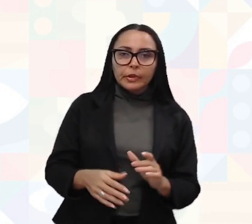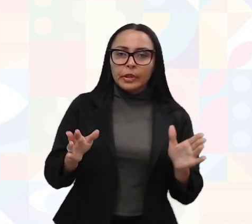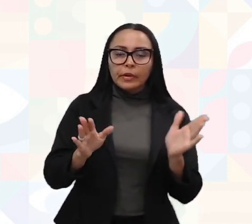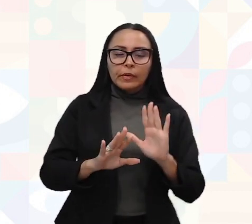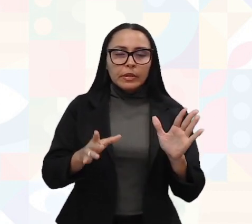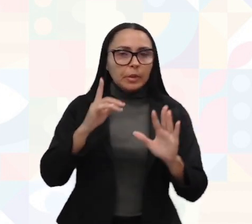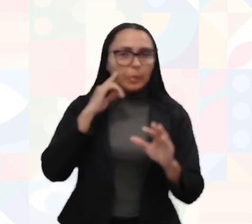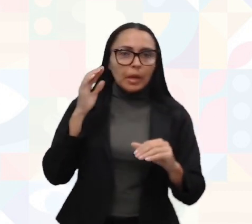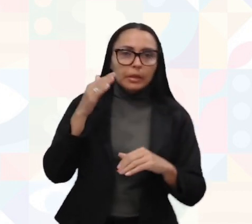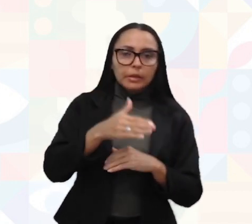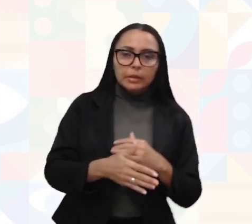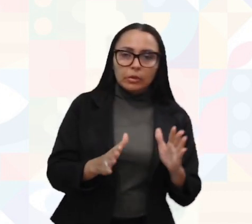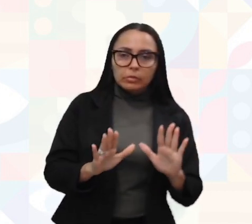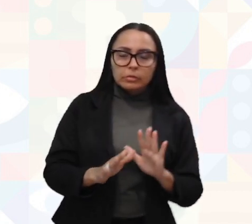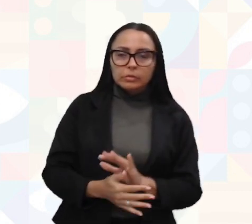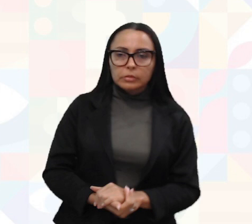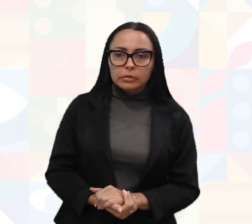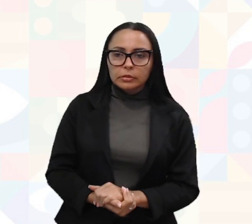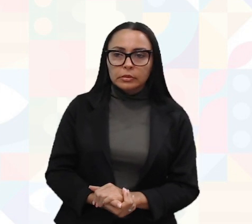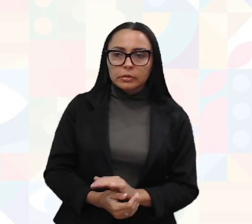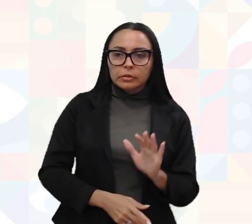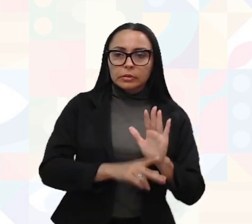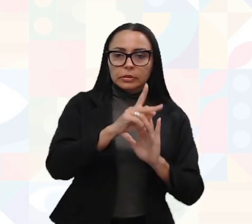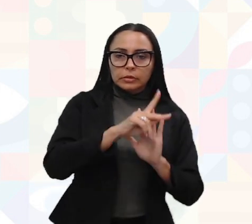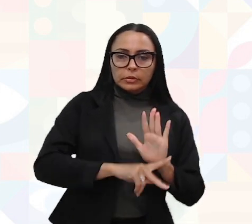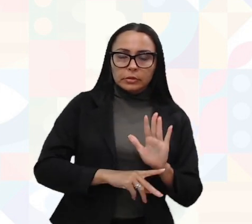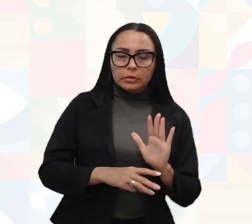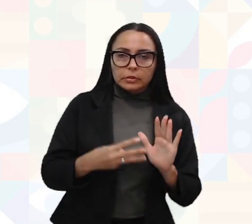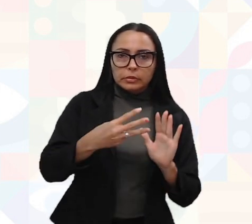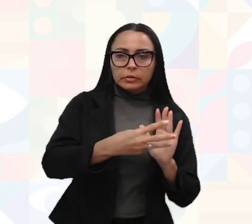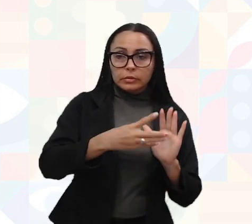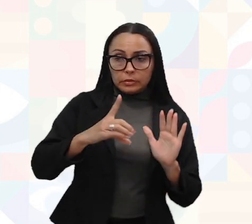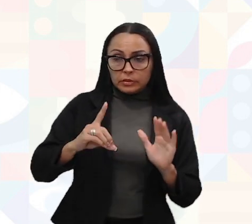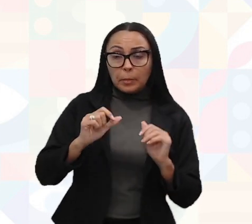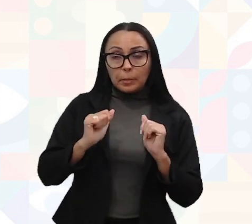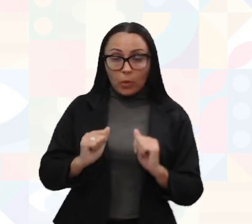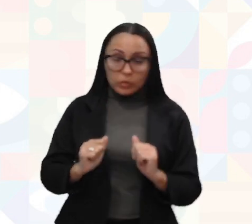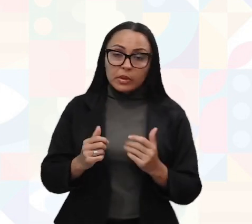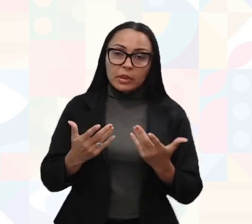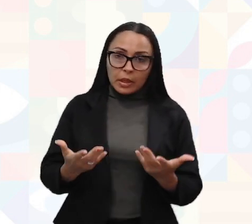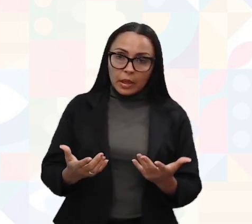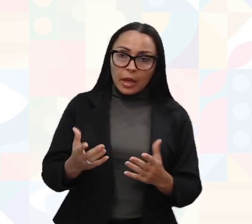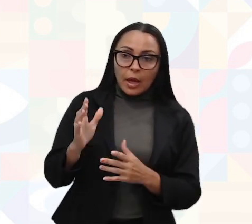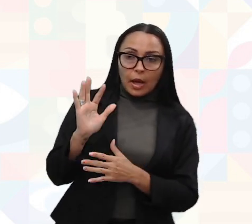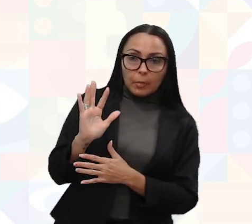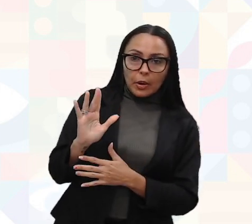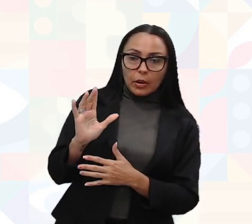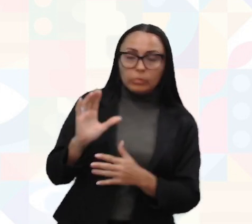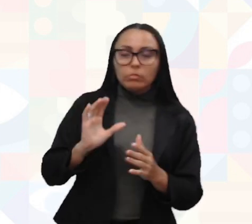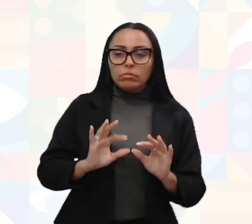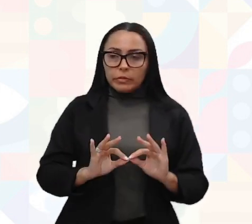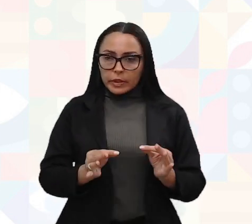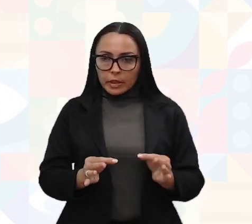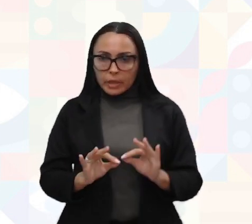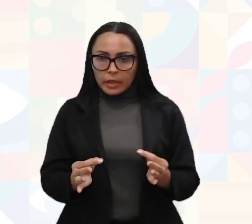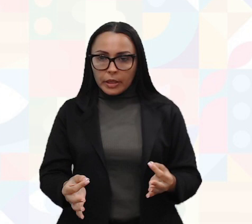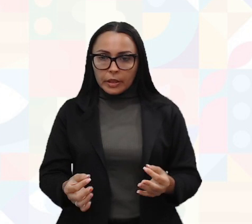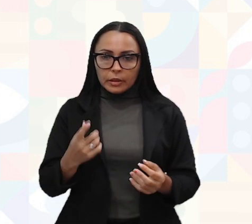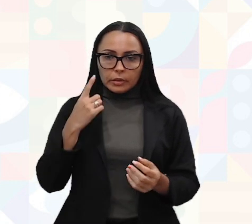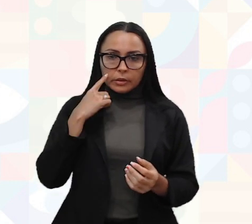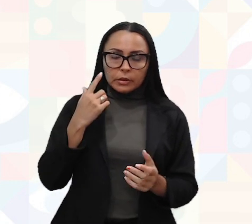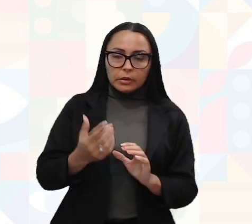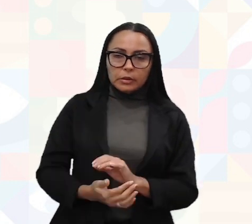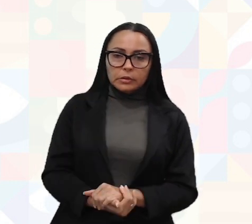parte desta consultoria. Projeto 3D pode ter, pode ser à mão, pode ser sim através de software,